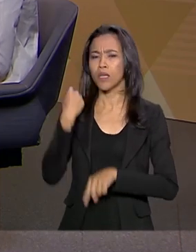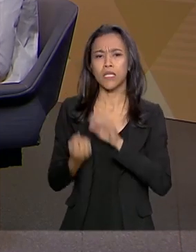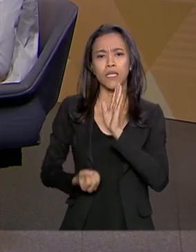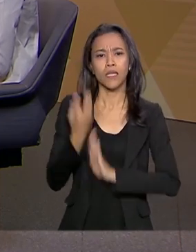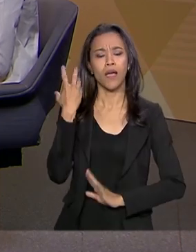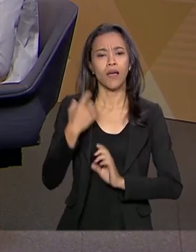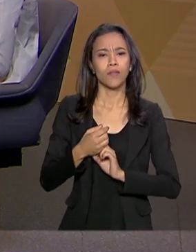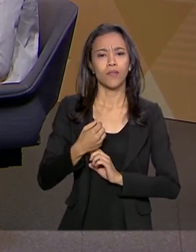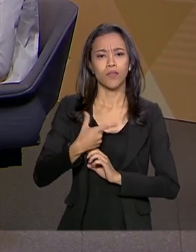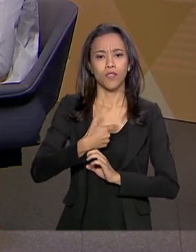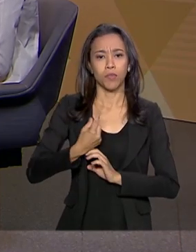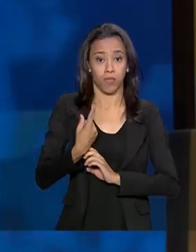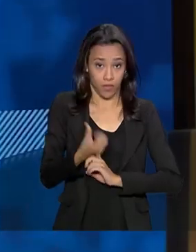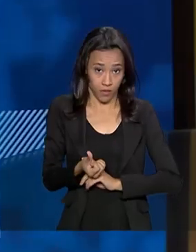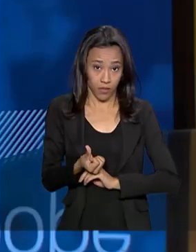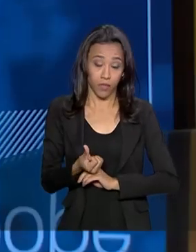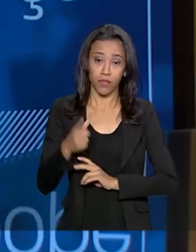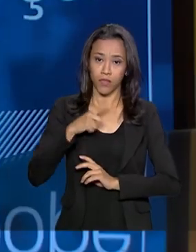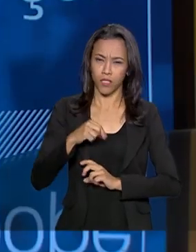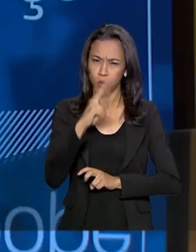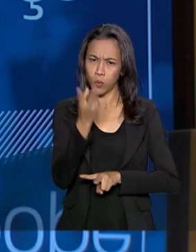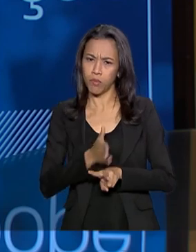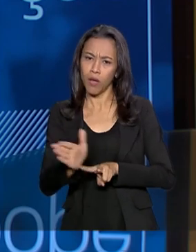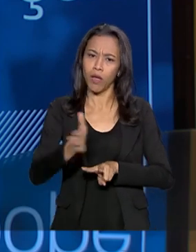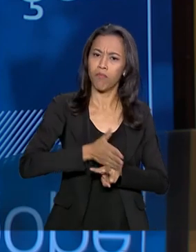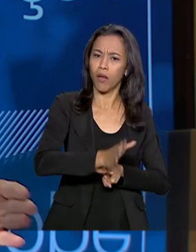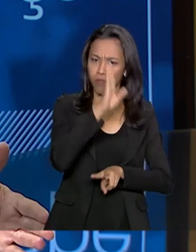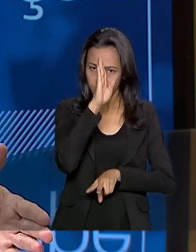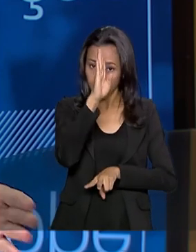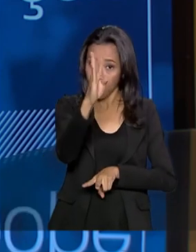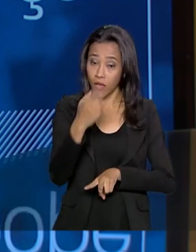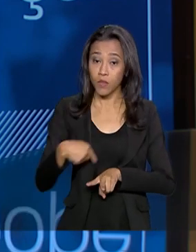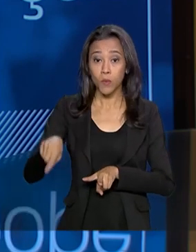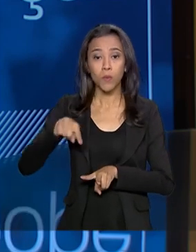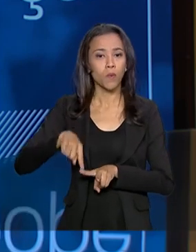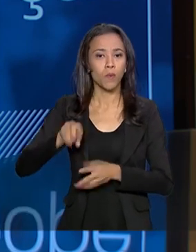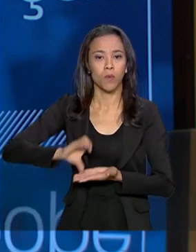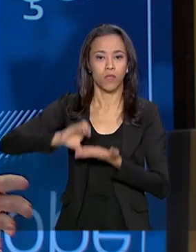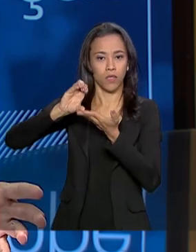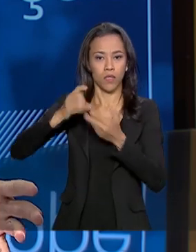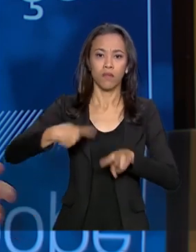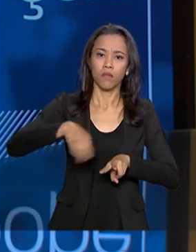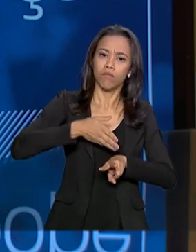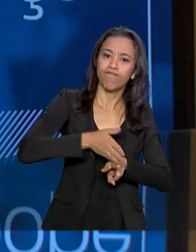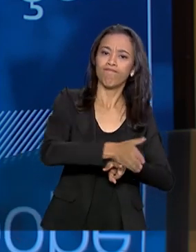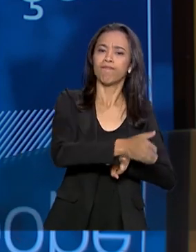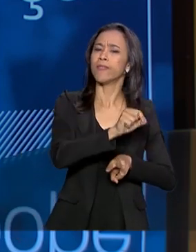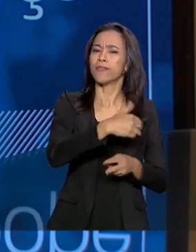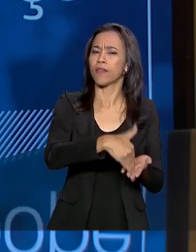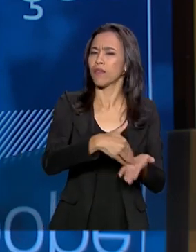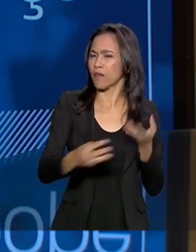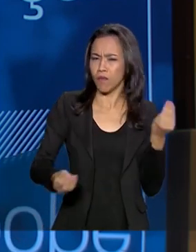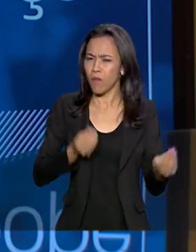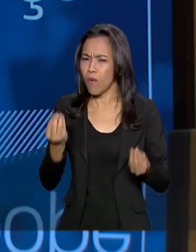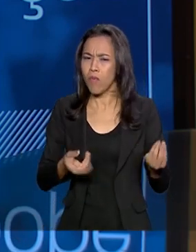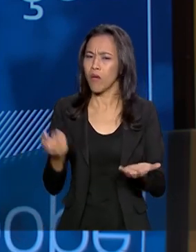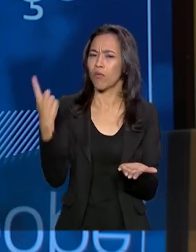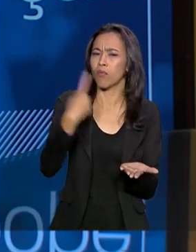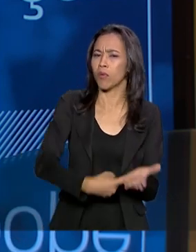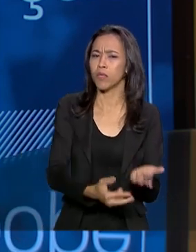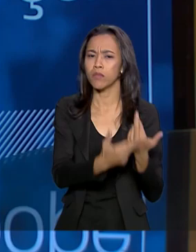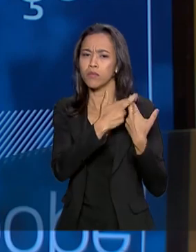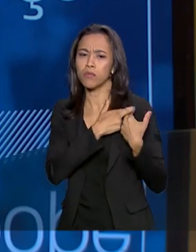2016, ele tem duas estruturas centrais, o conselho e a secretaria, como que elas funcionam, quais são as